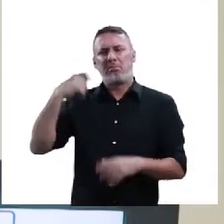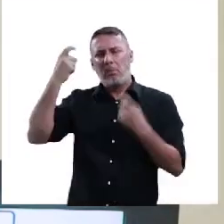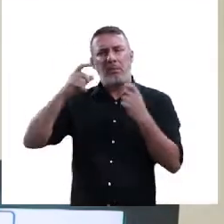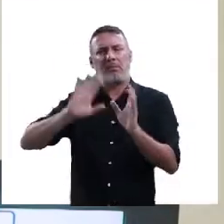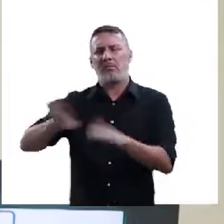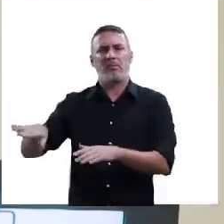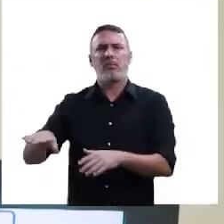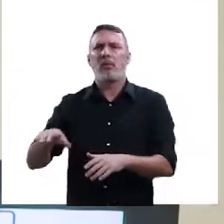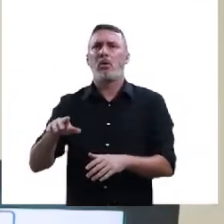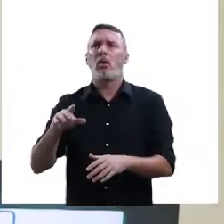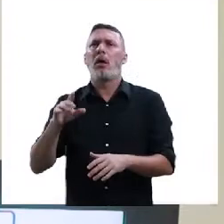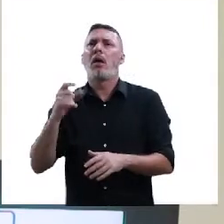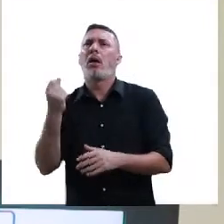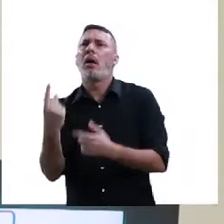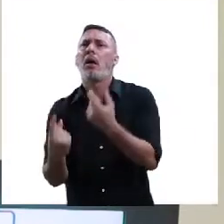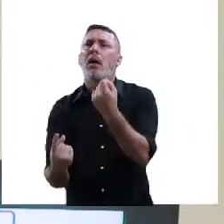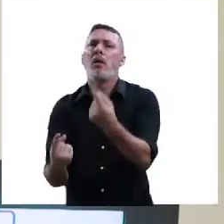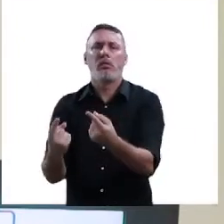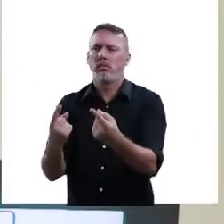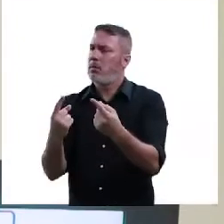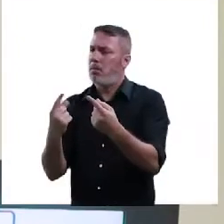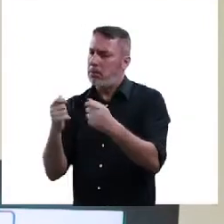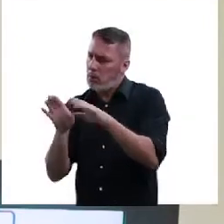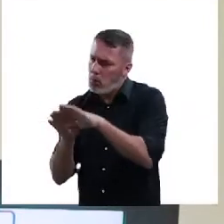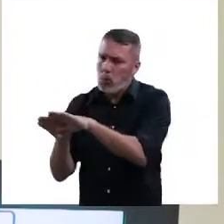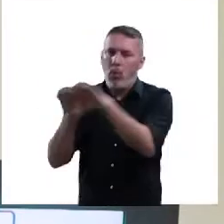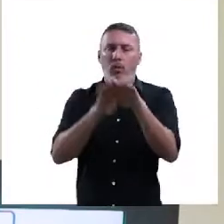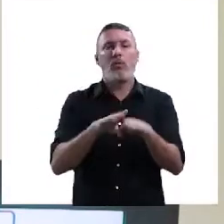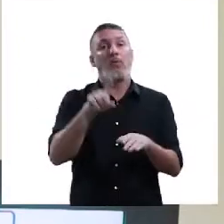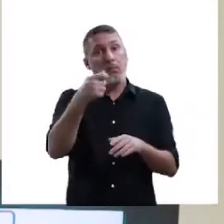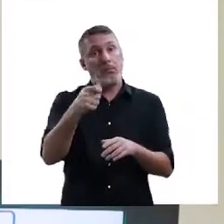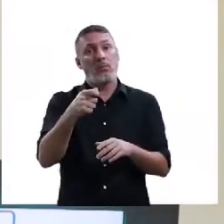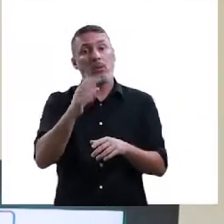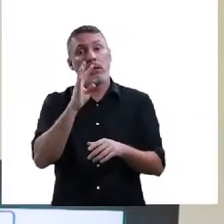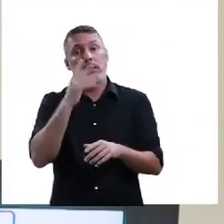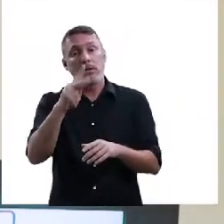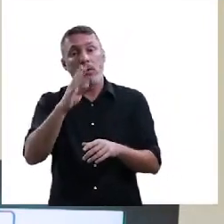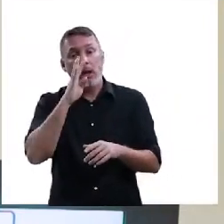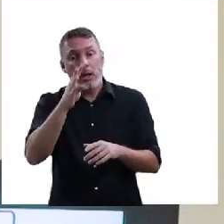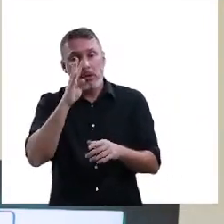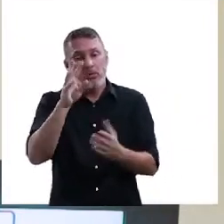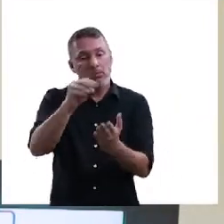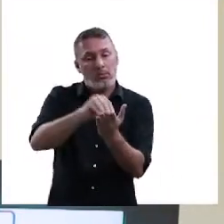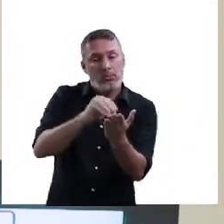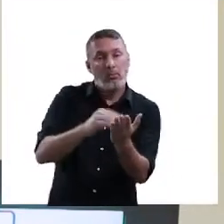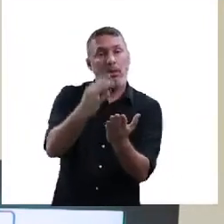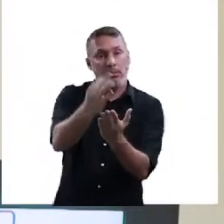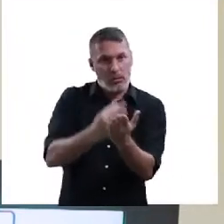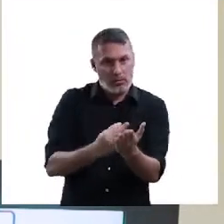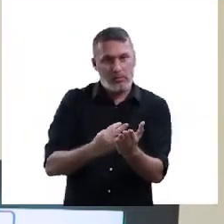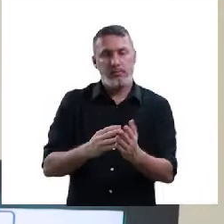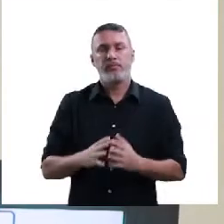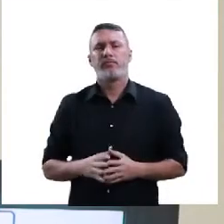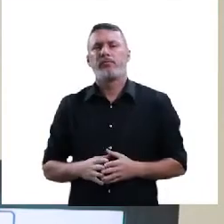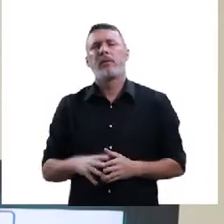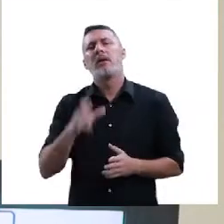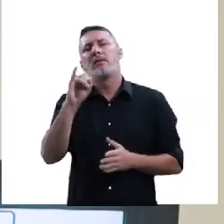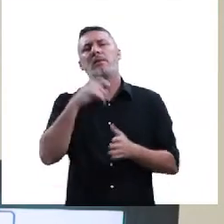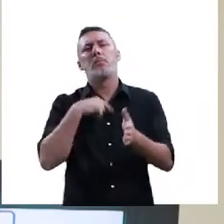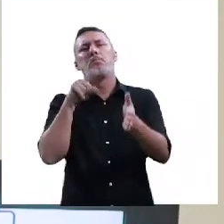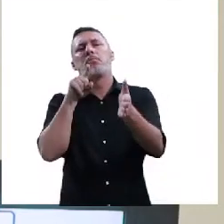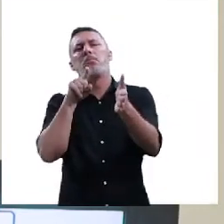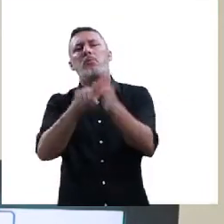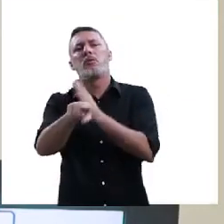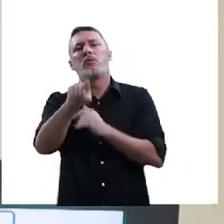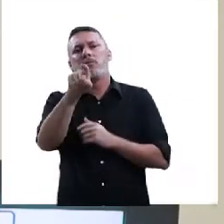sim, nós temos que cuidar de todos. É uma crítica que você pode relatar na sua redação. E, se eu perguntar para você,